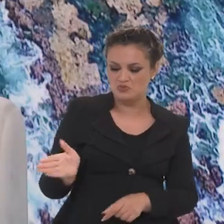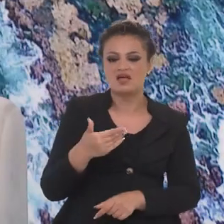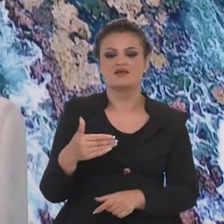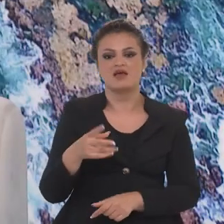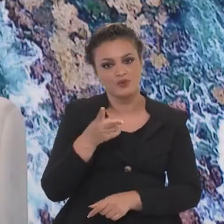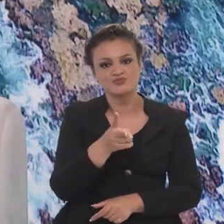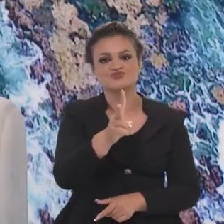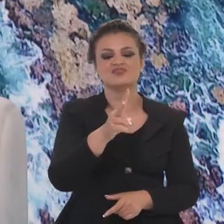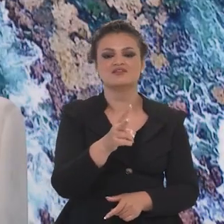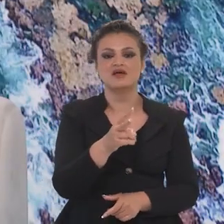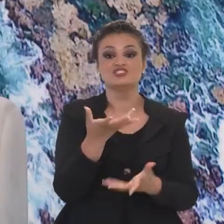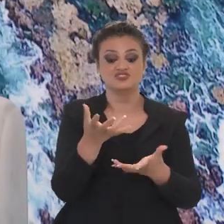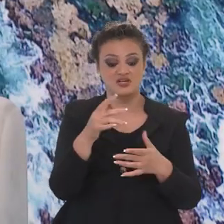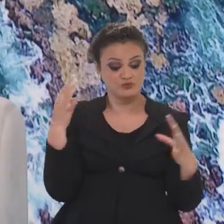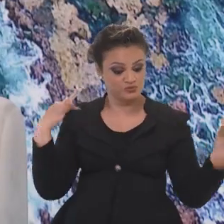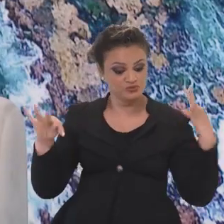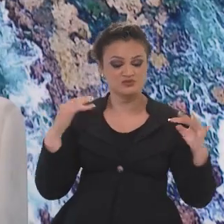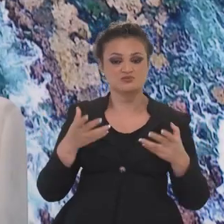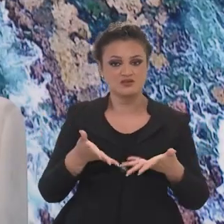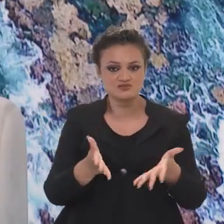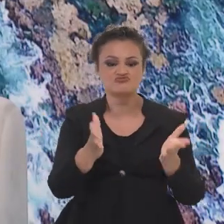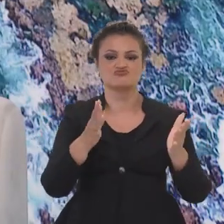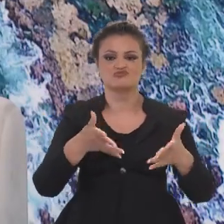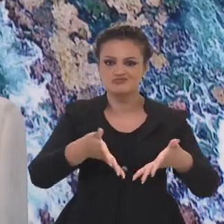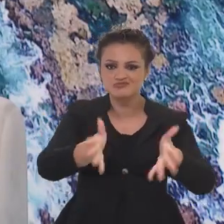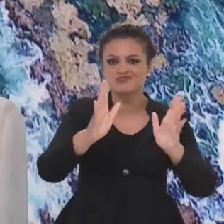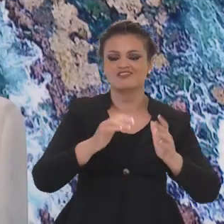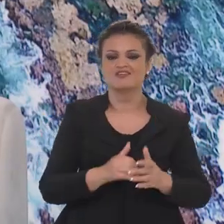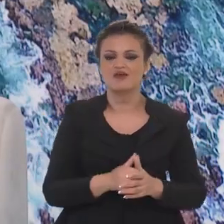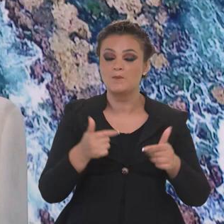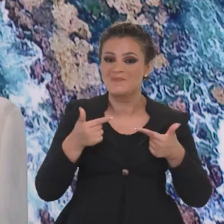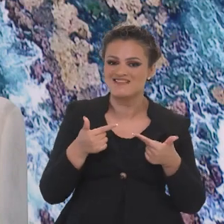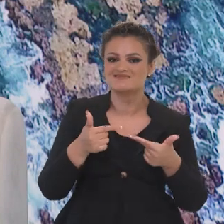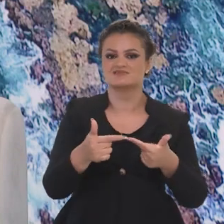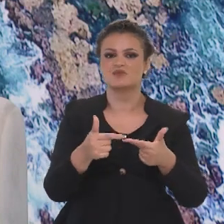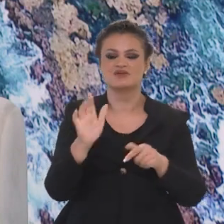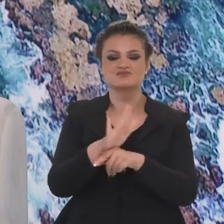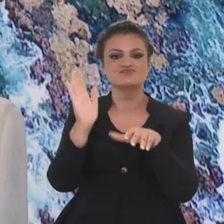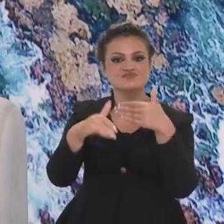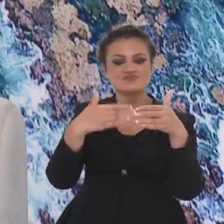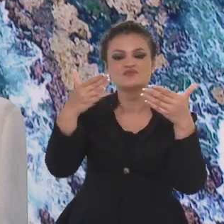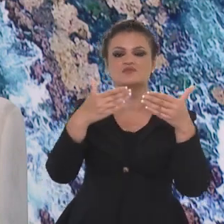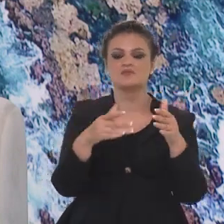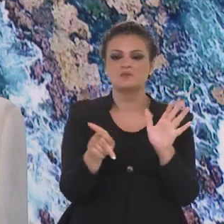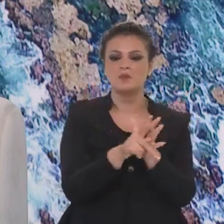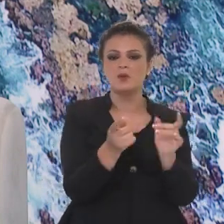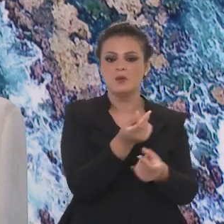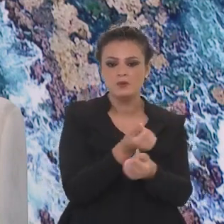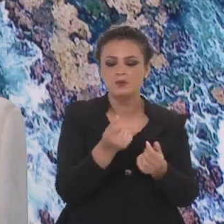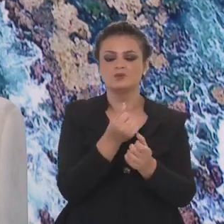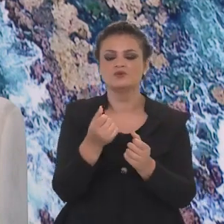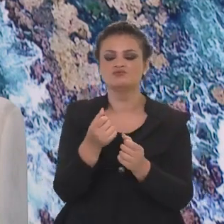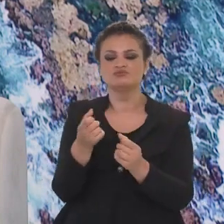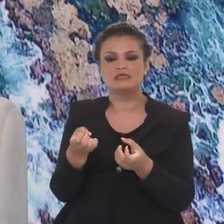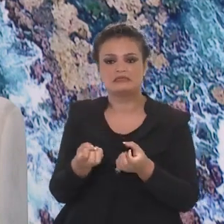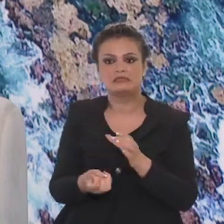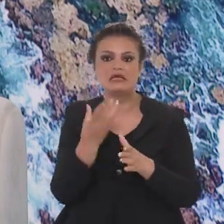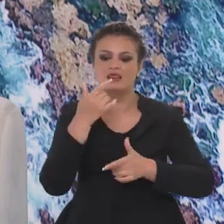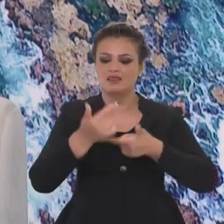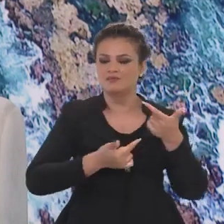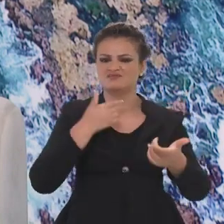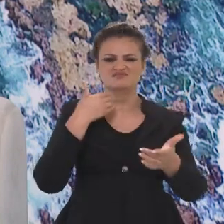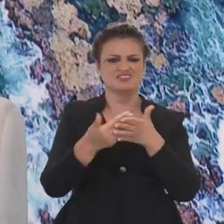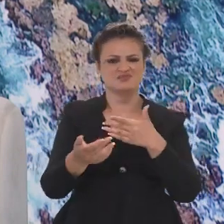ter continuidade. E é isso que a gente está buscando, que o turismo seja efetivamente uma ação de desenvolvimento econômico, social,